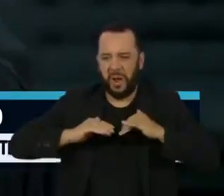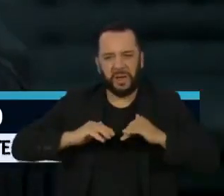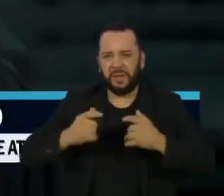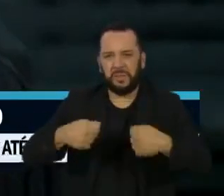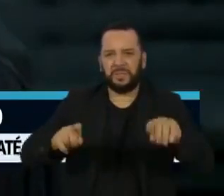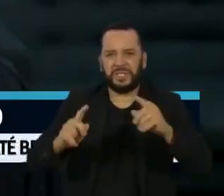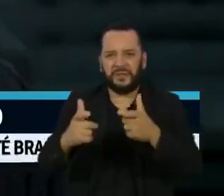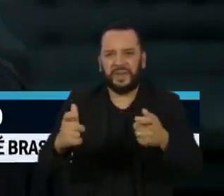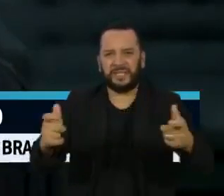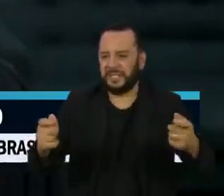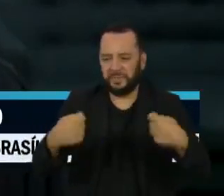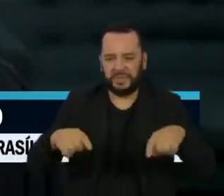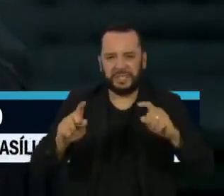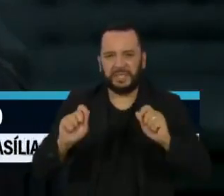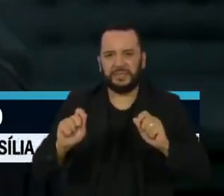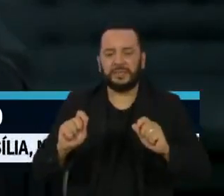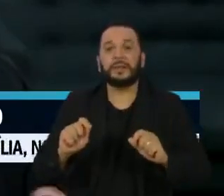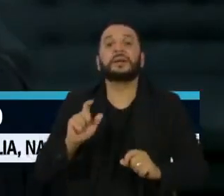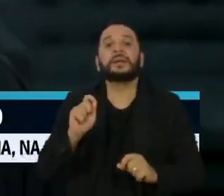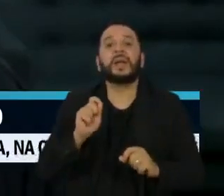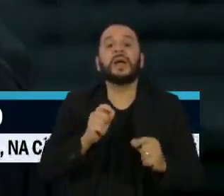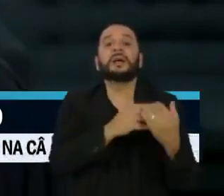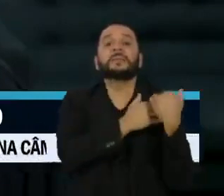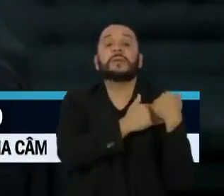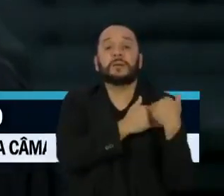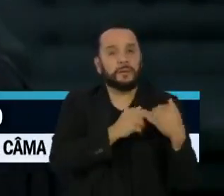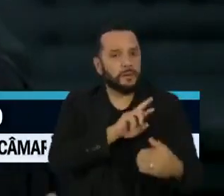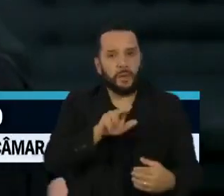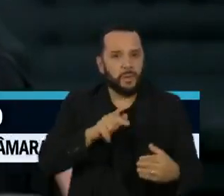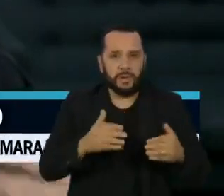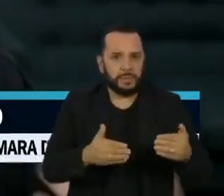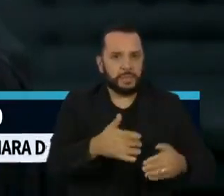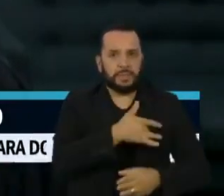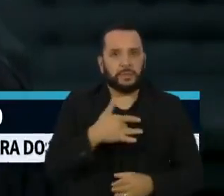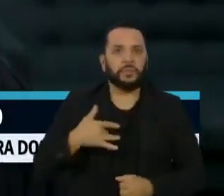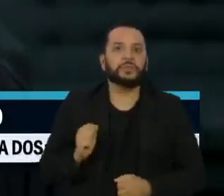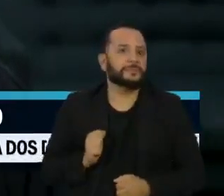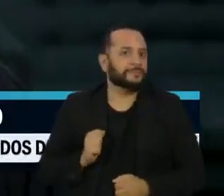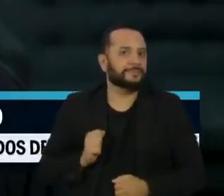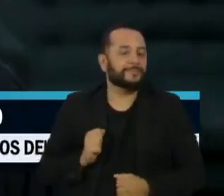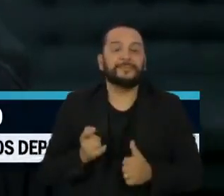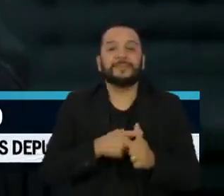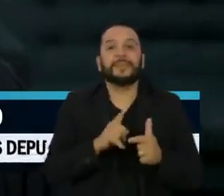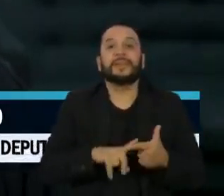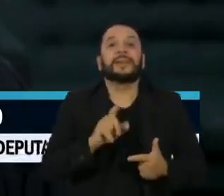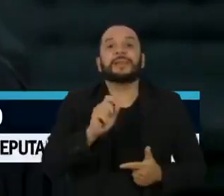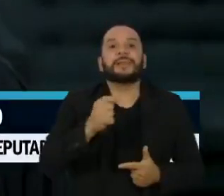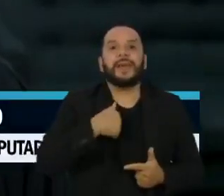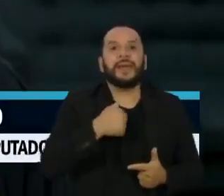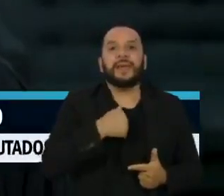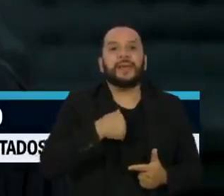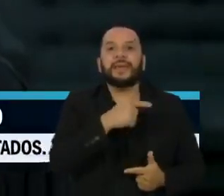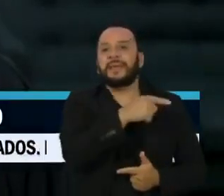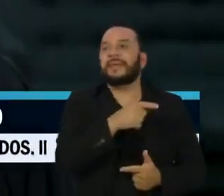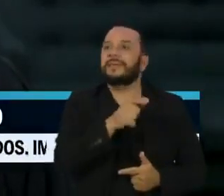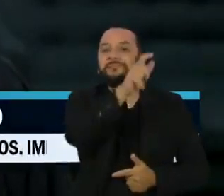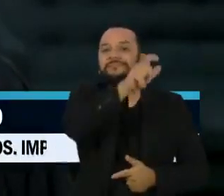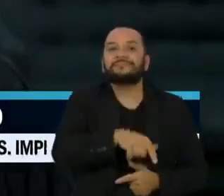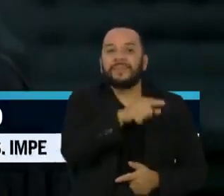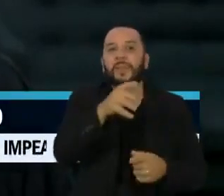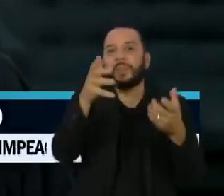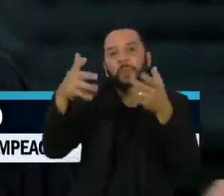Resta saber agora quem estava incentivando o país a dispensar vacinas, a empurrar a cloroquina goela abaixo das pessoas até hoje